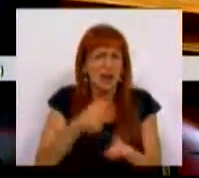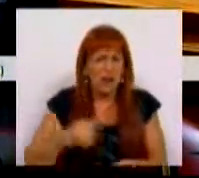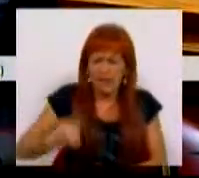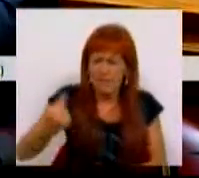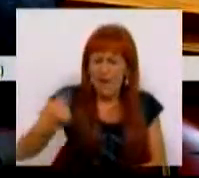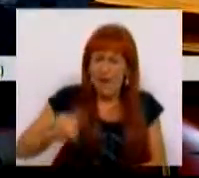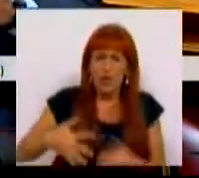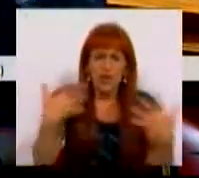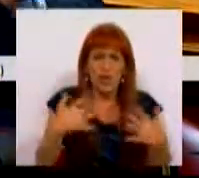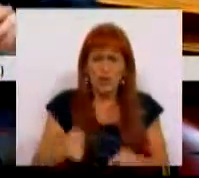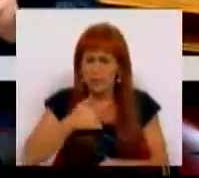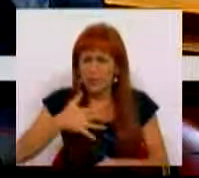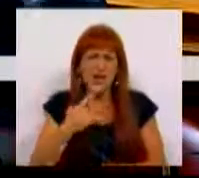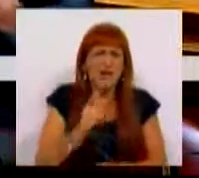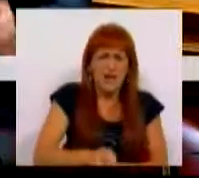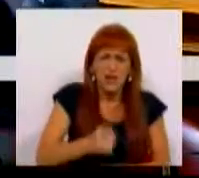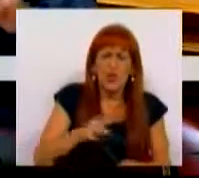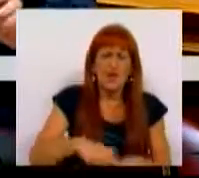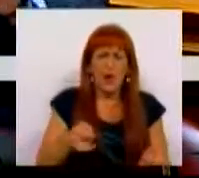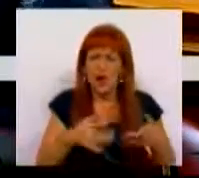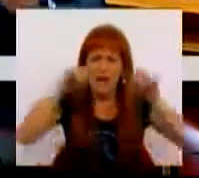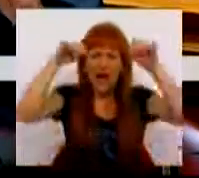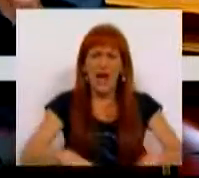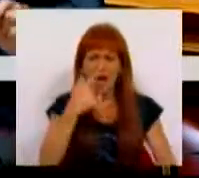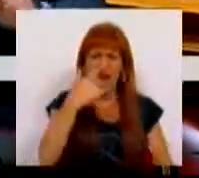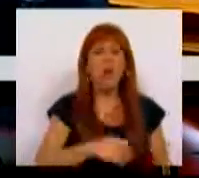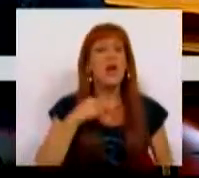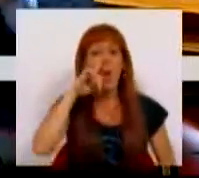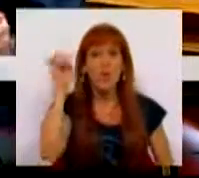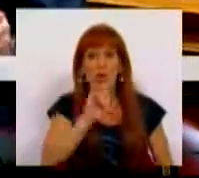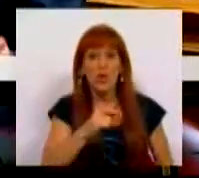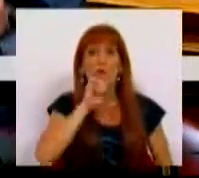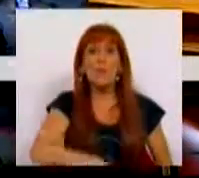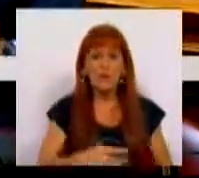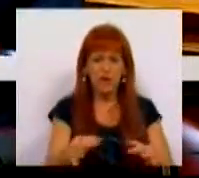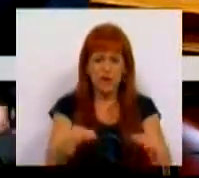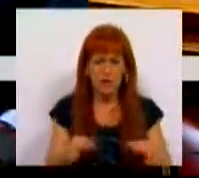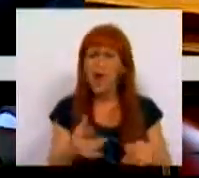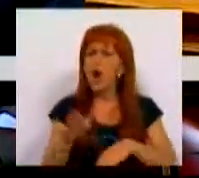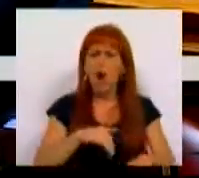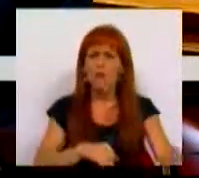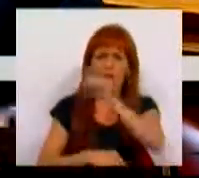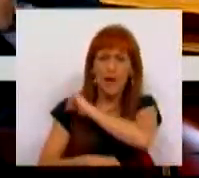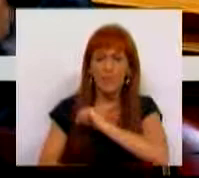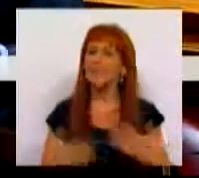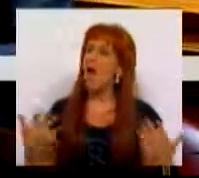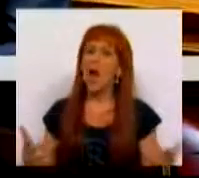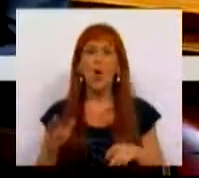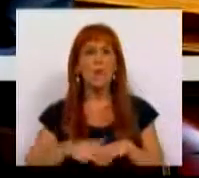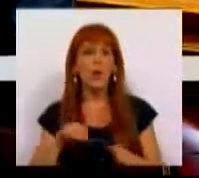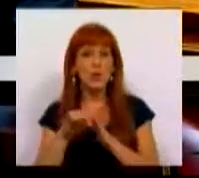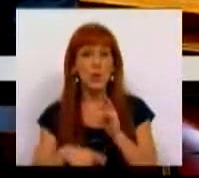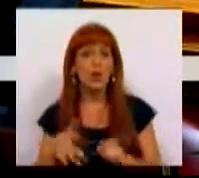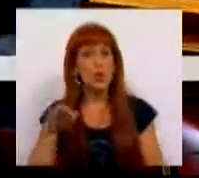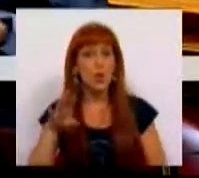diários que quer os sindicatos, quer os portões apontavam como sendo um caminho errado. Não é mentira. Podiam tê-lo antecipado e não o fizeram. Agora, quanto ao